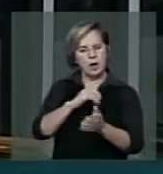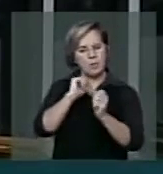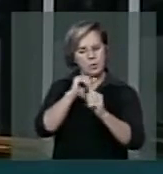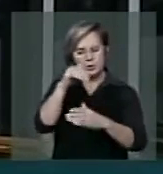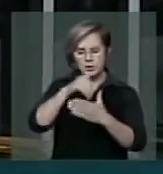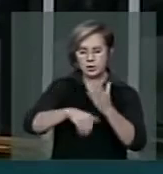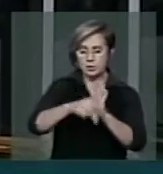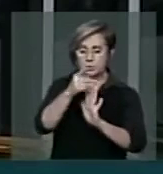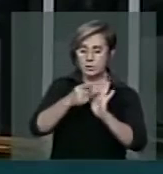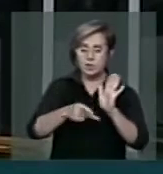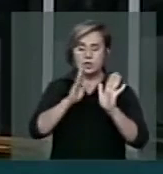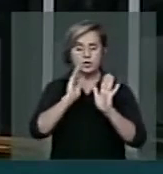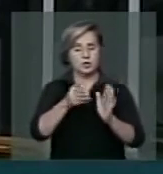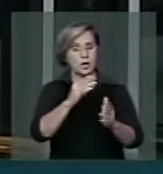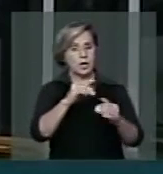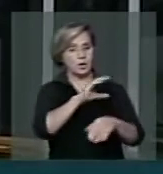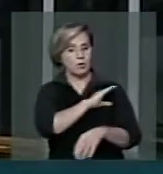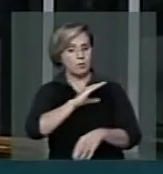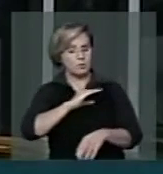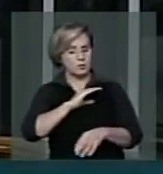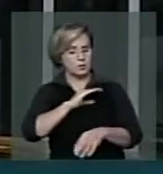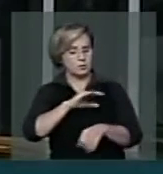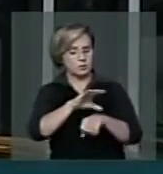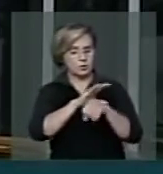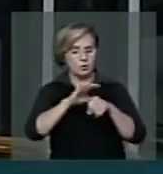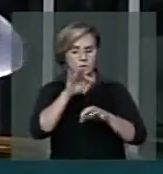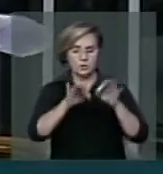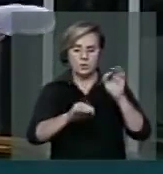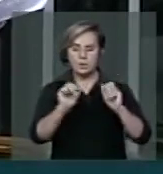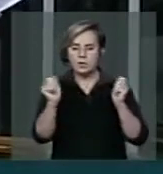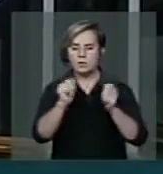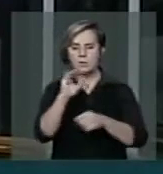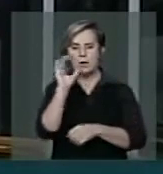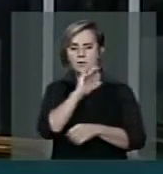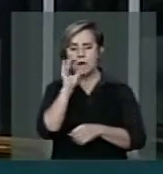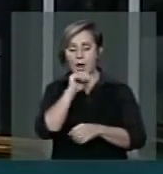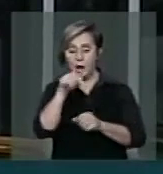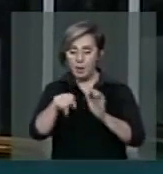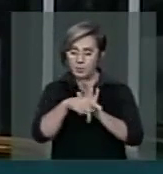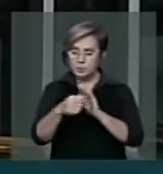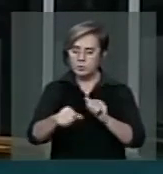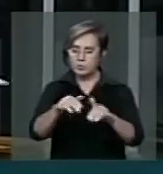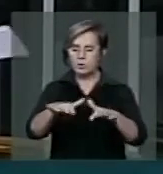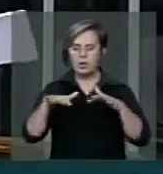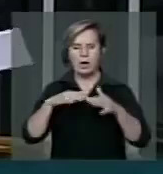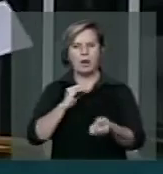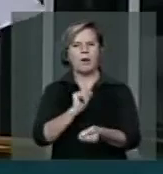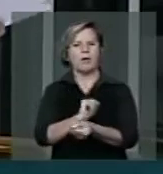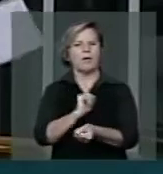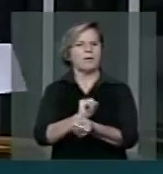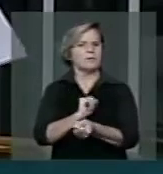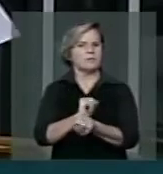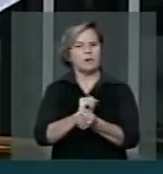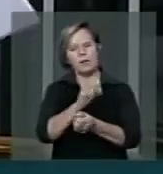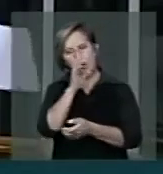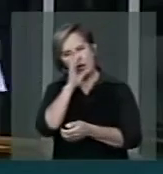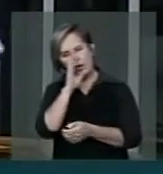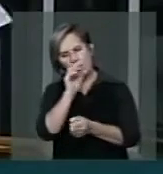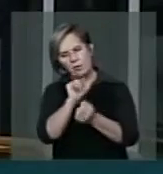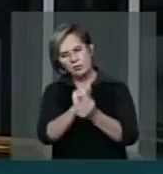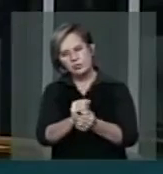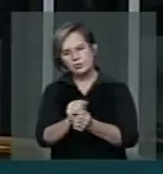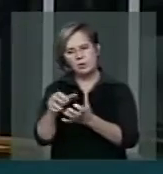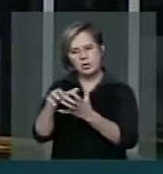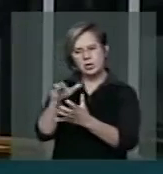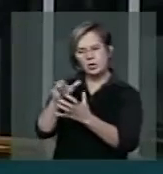Constituição e Justiça e que seja apreciado o mais rápido possível em plenário. Não podemos mais ficar acompanhando idosos e